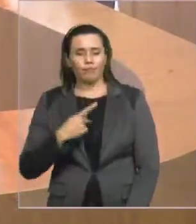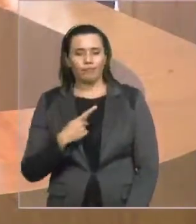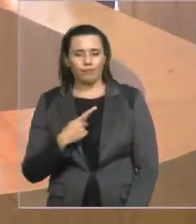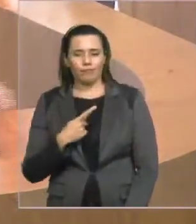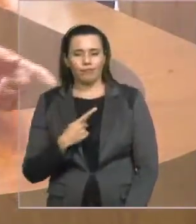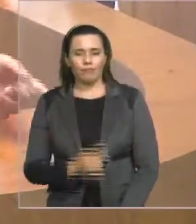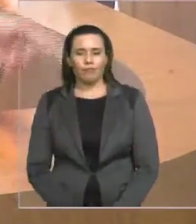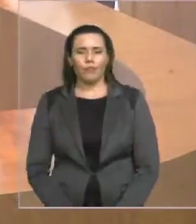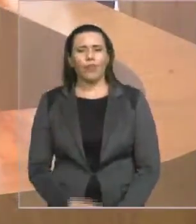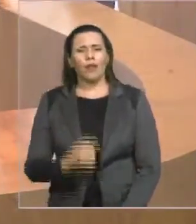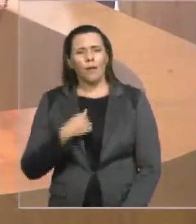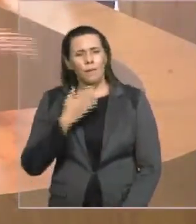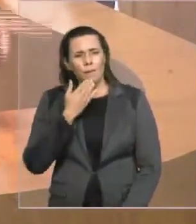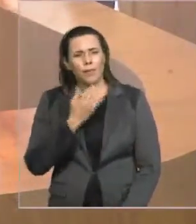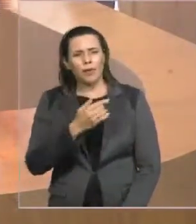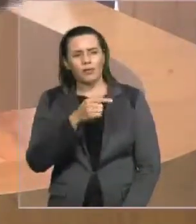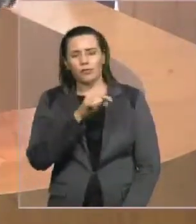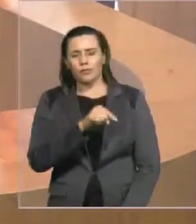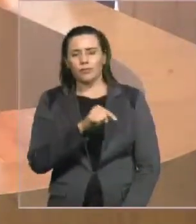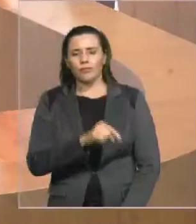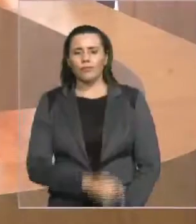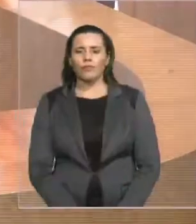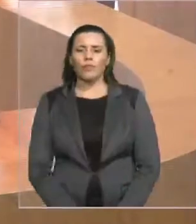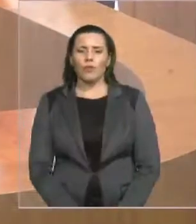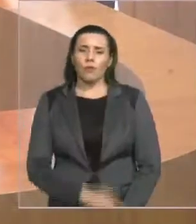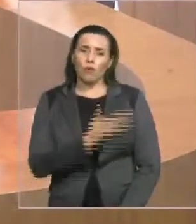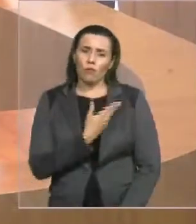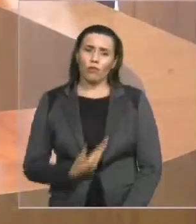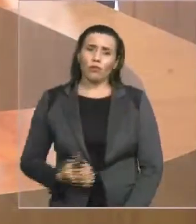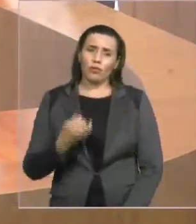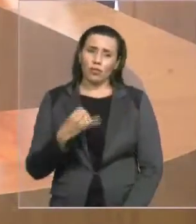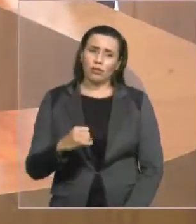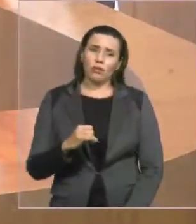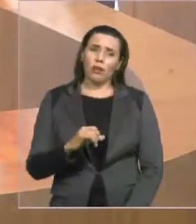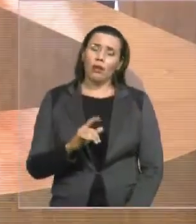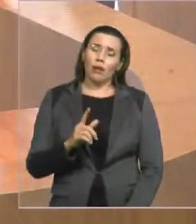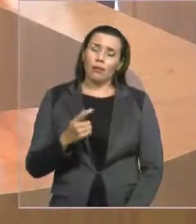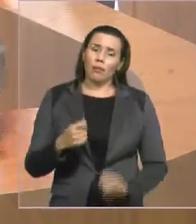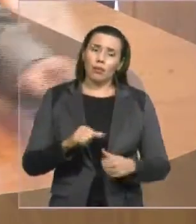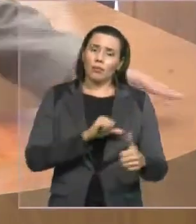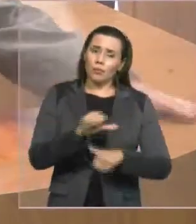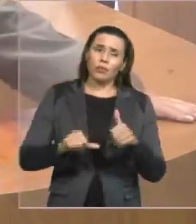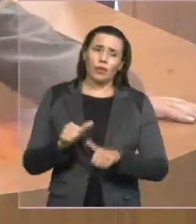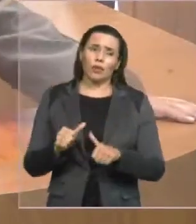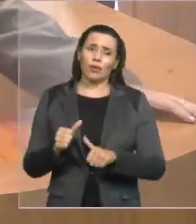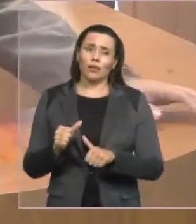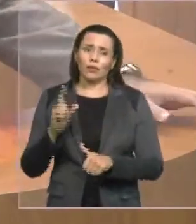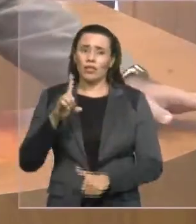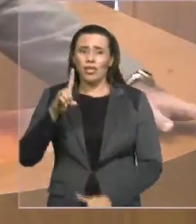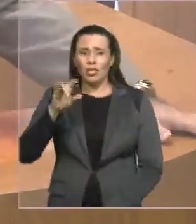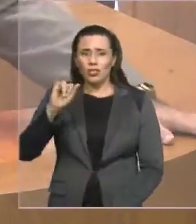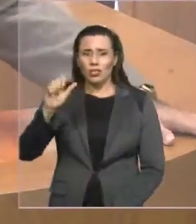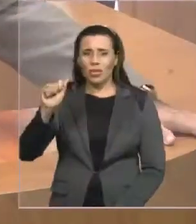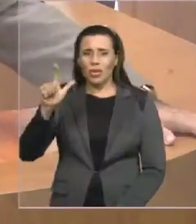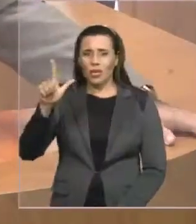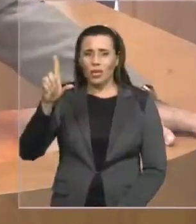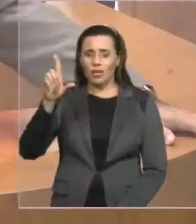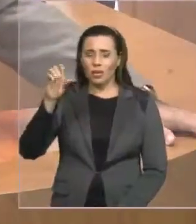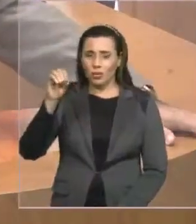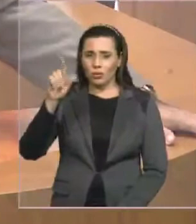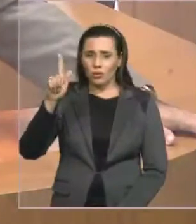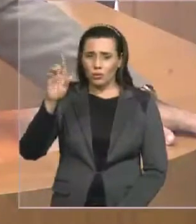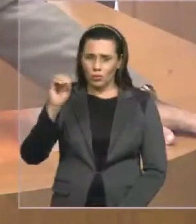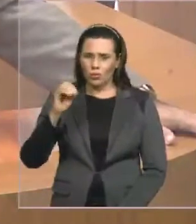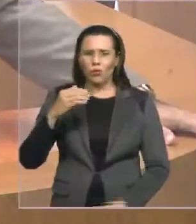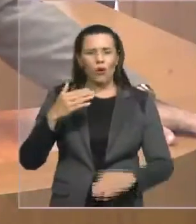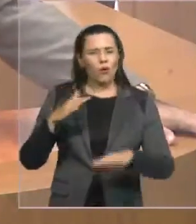o governador mudar o nome de diálogo para monólogo. Monólogo pelo Maranhão. Porque a única coisa que ele faz, deputado Edvaldo Holanda,